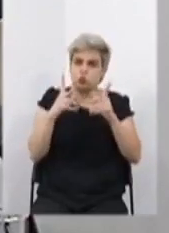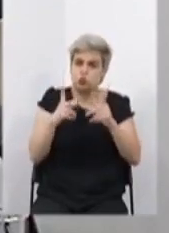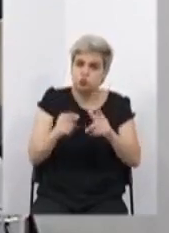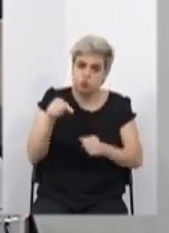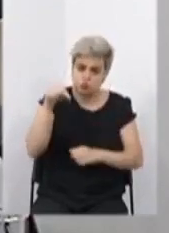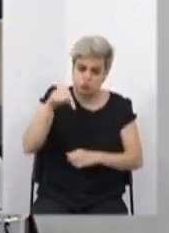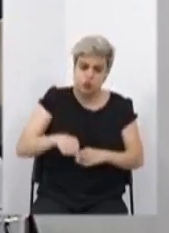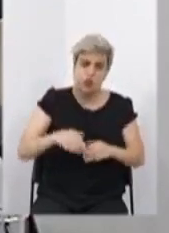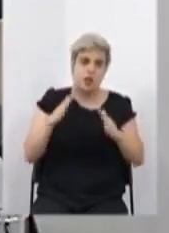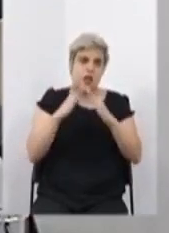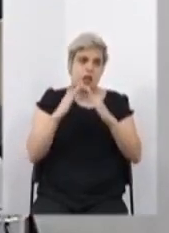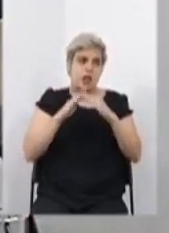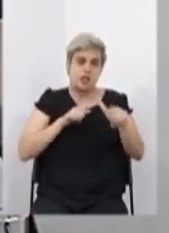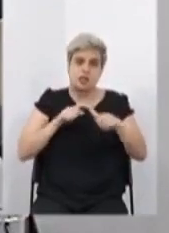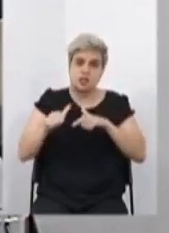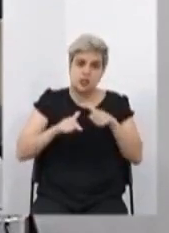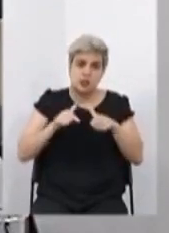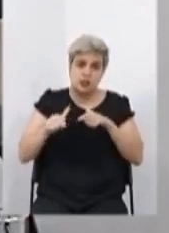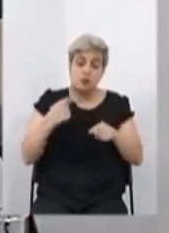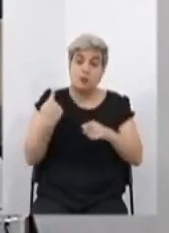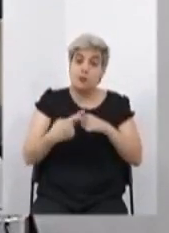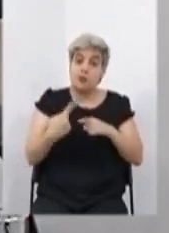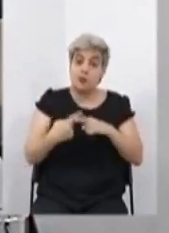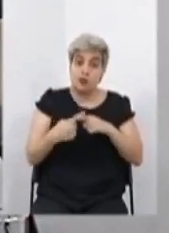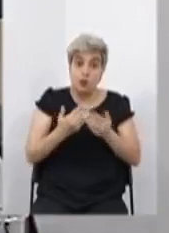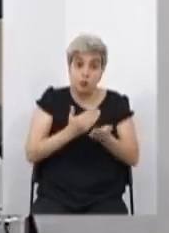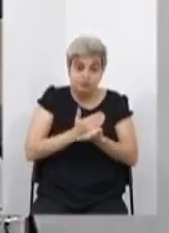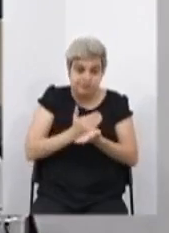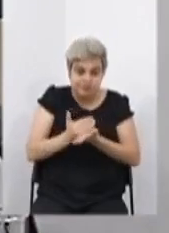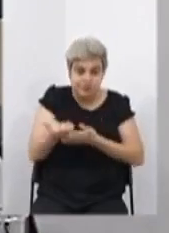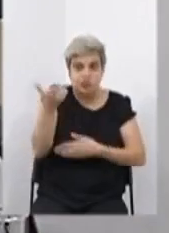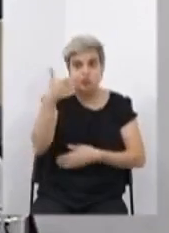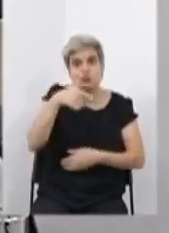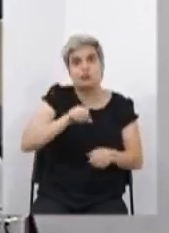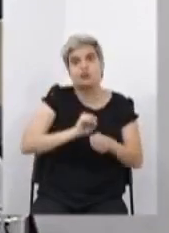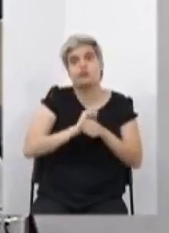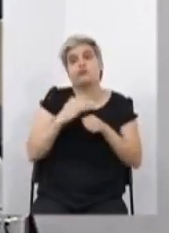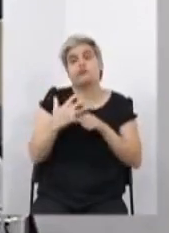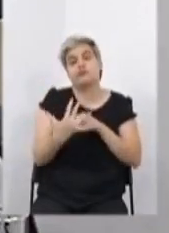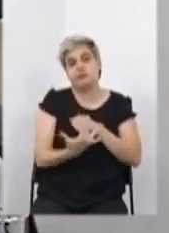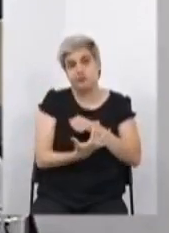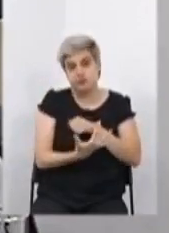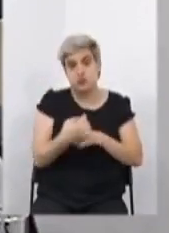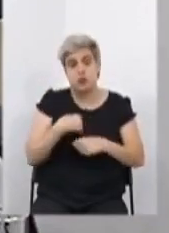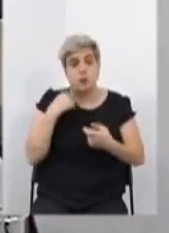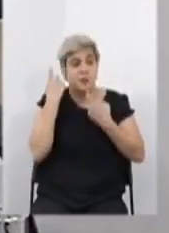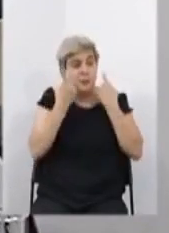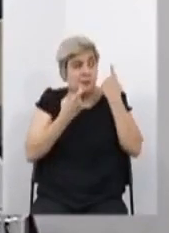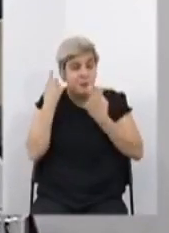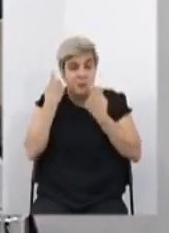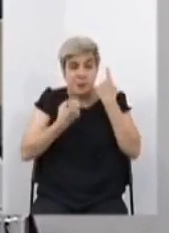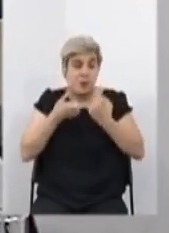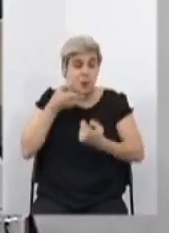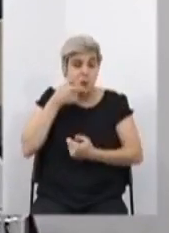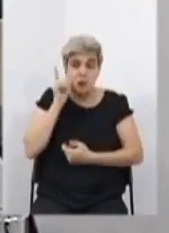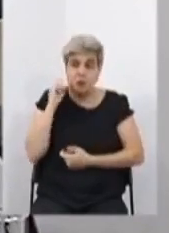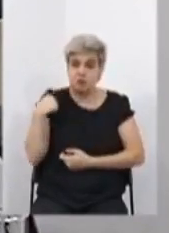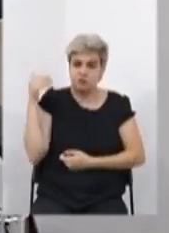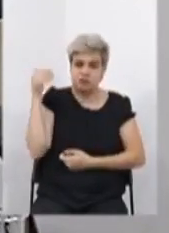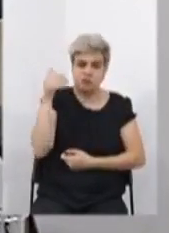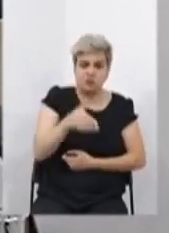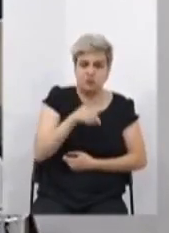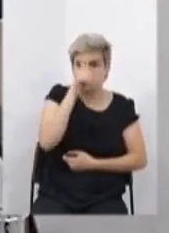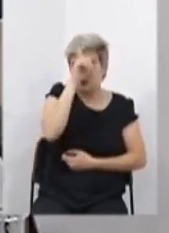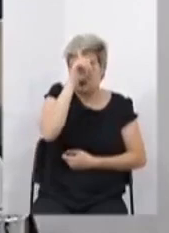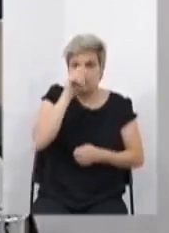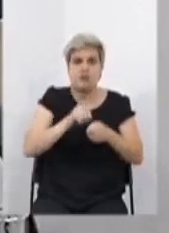dessa casa, porque a nova onda aí está muito forte. Eu fiquei preocupado, ontem mesmo de manhã eu fui no hospital, eu